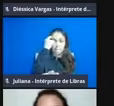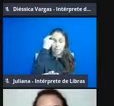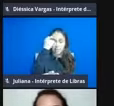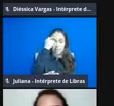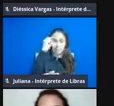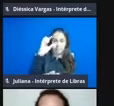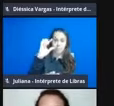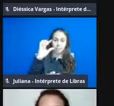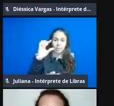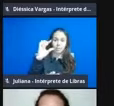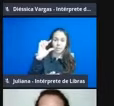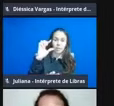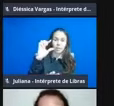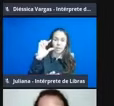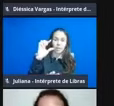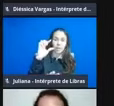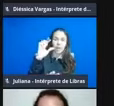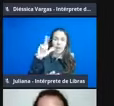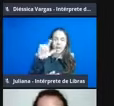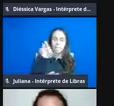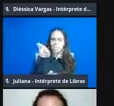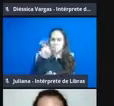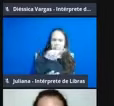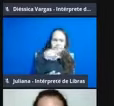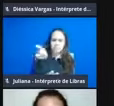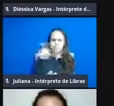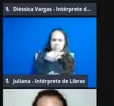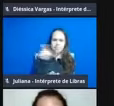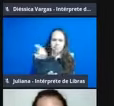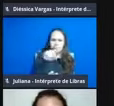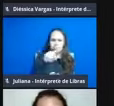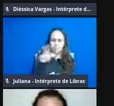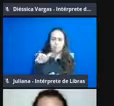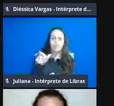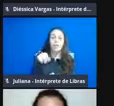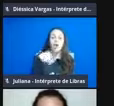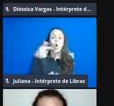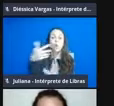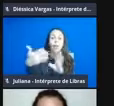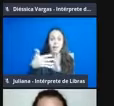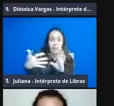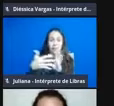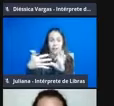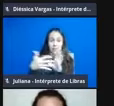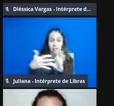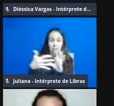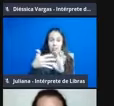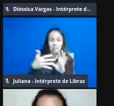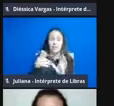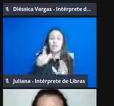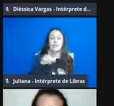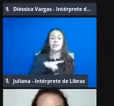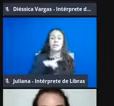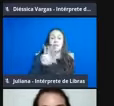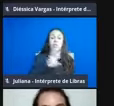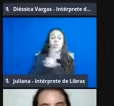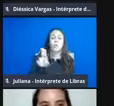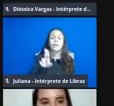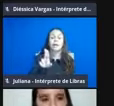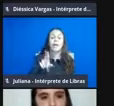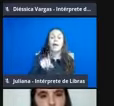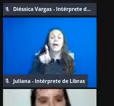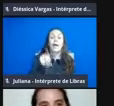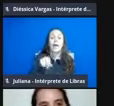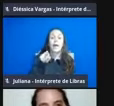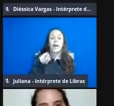ela é altamente móvel, e uma característica que dá um nome comum para esse animal é o fato dele